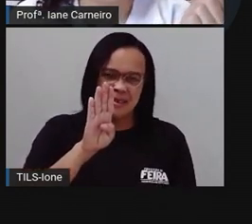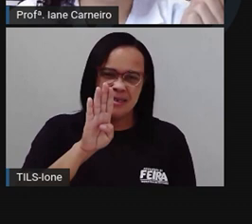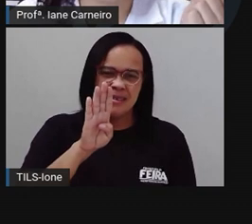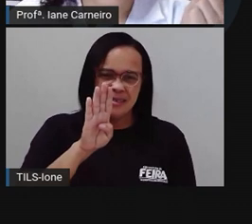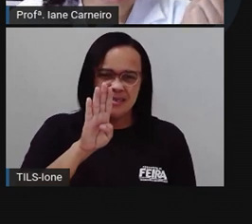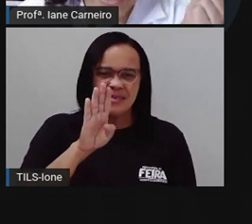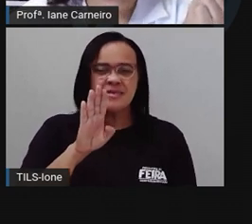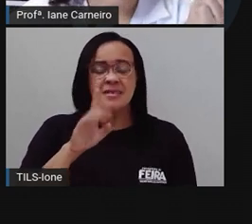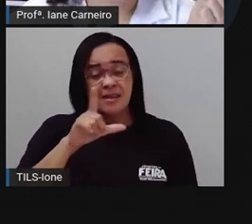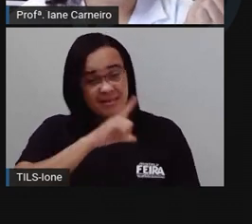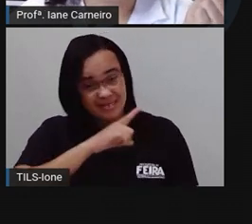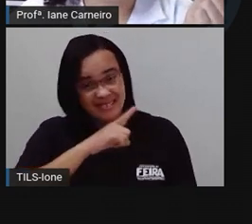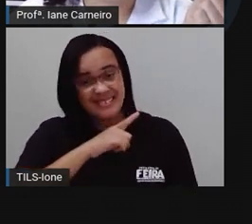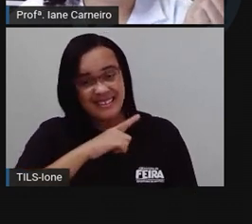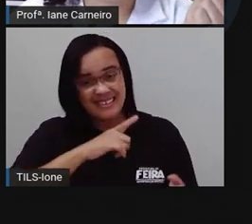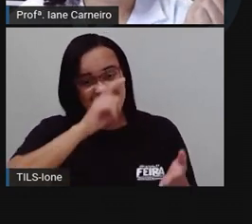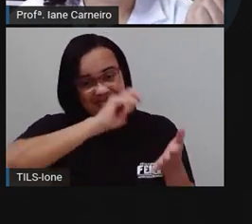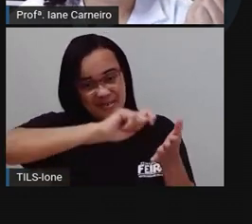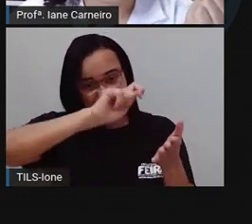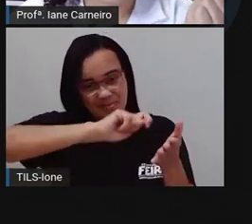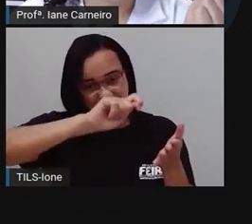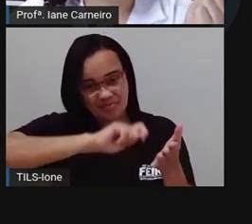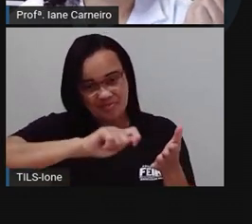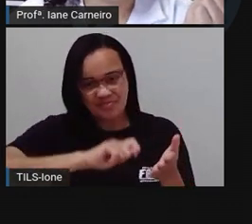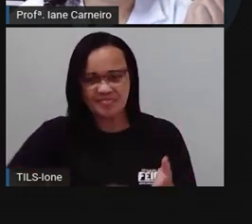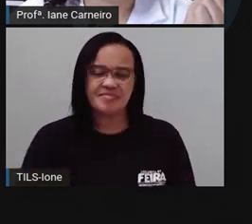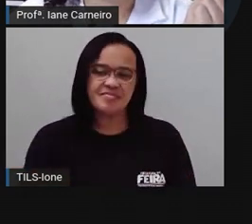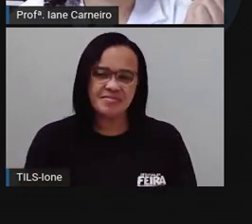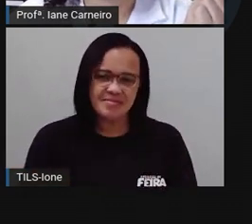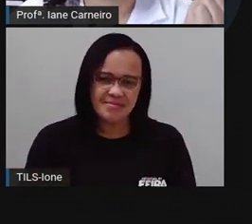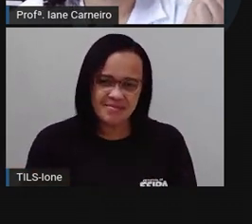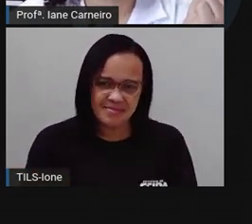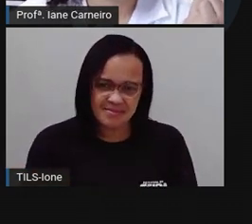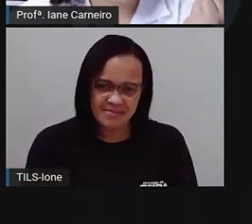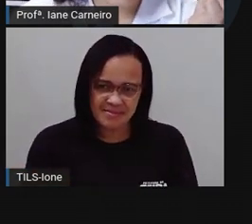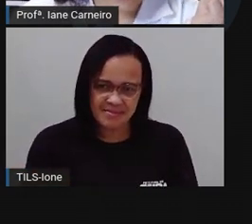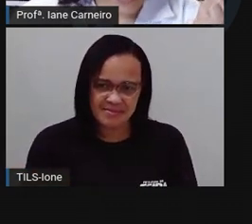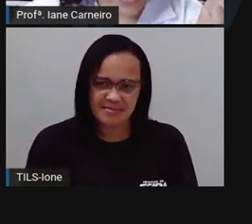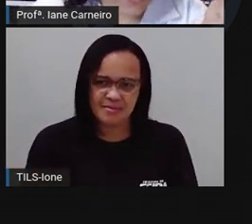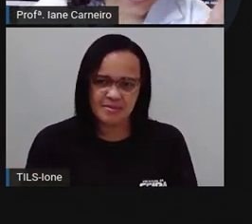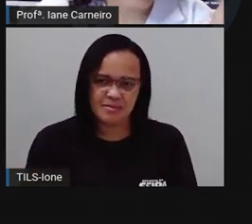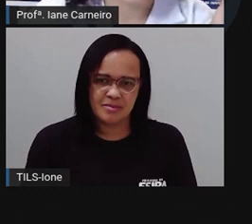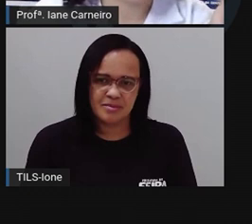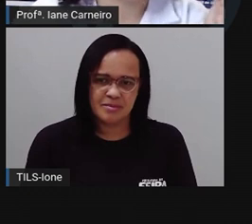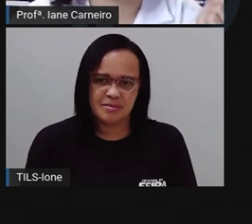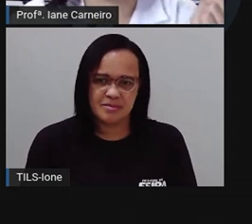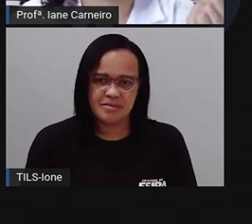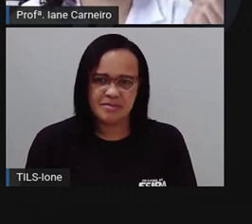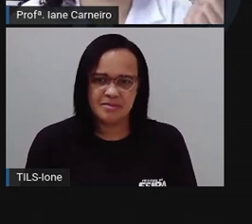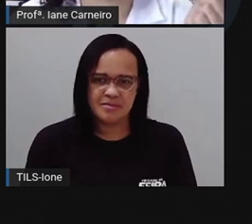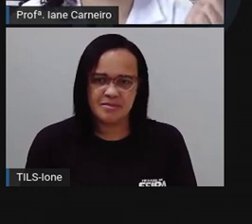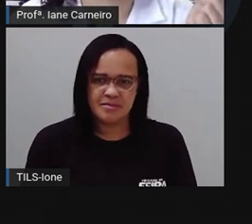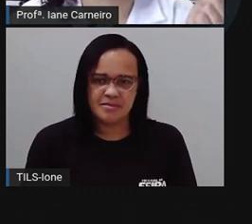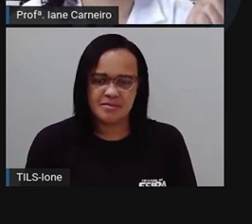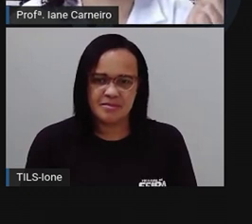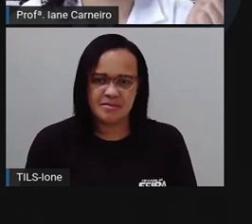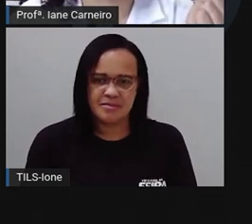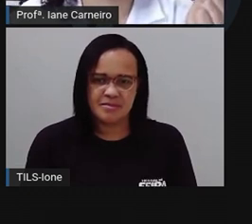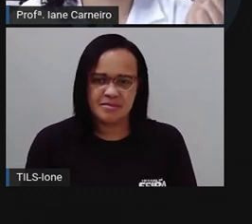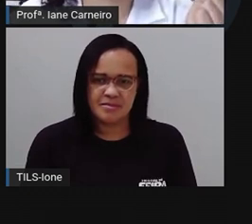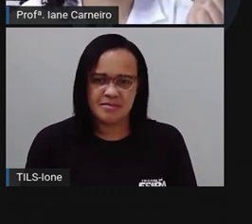B. A Pró vai escrever ela aqui, ó. Ela tá bem aqui, nesse lugarzinho, ó. Então, a letra B.